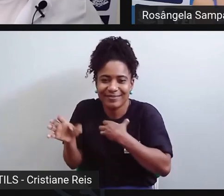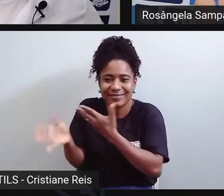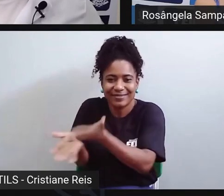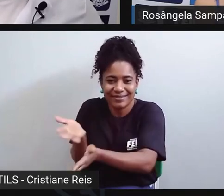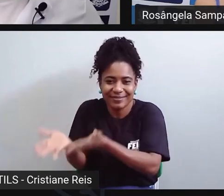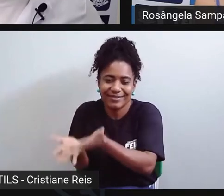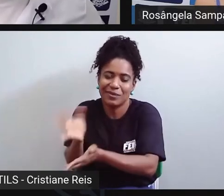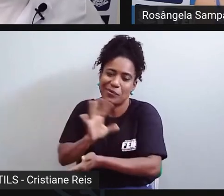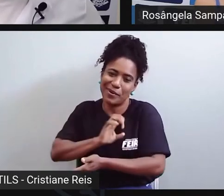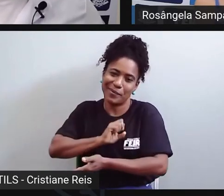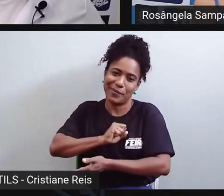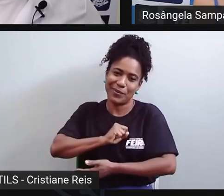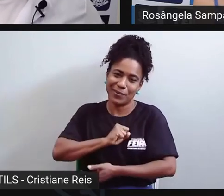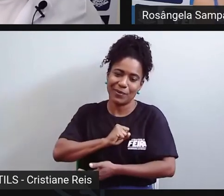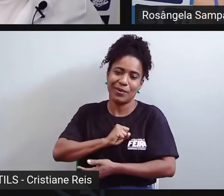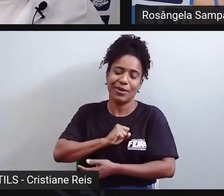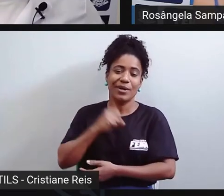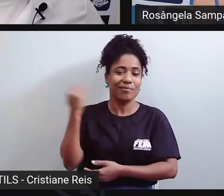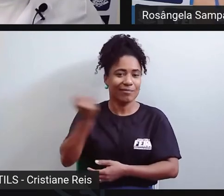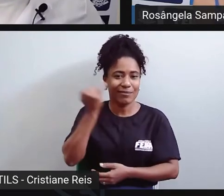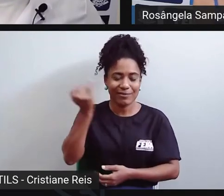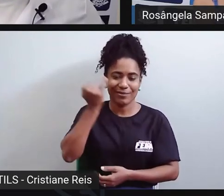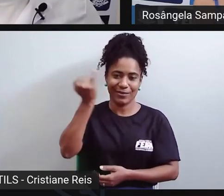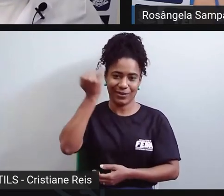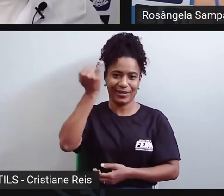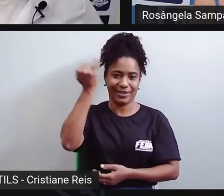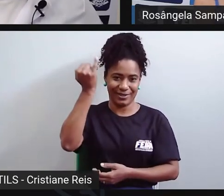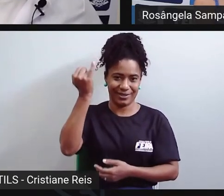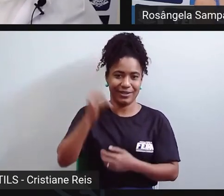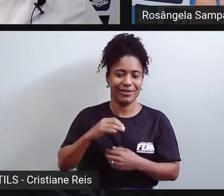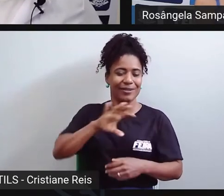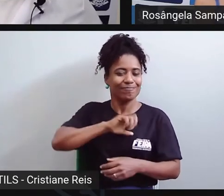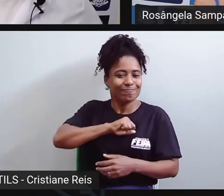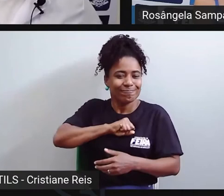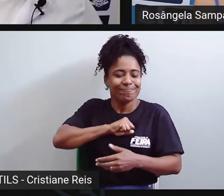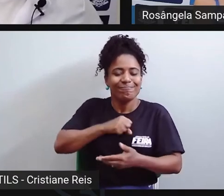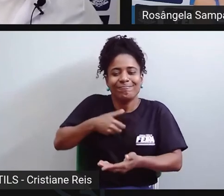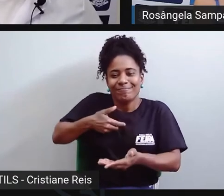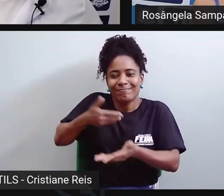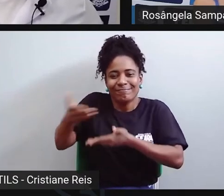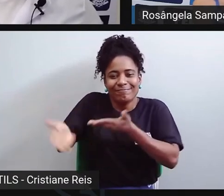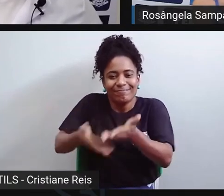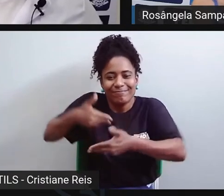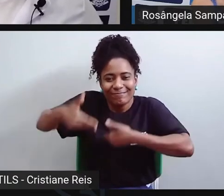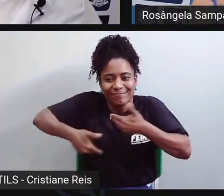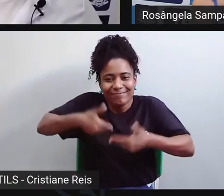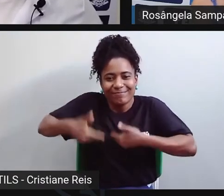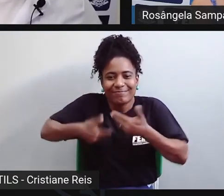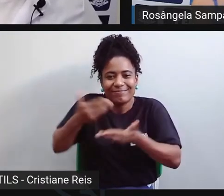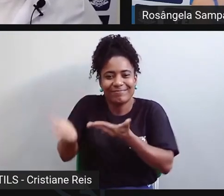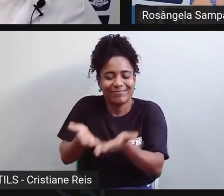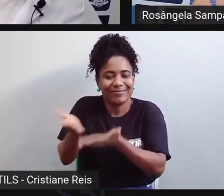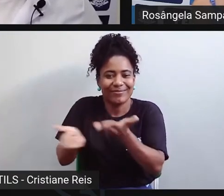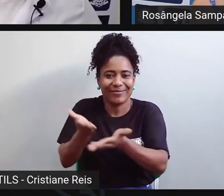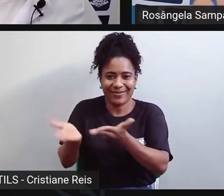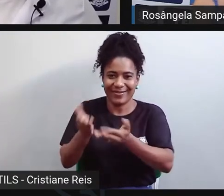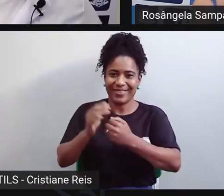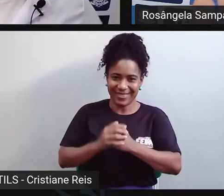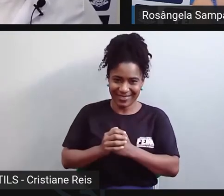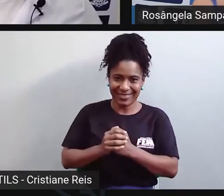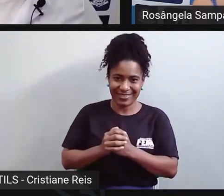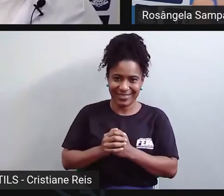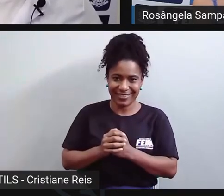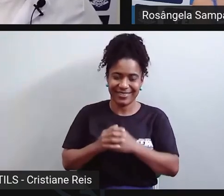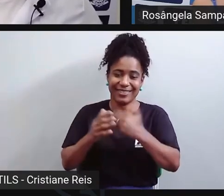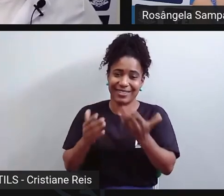nosso desenvolvimento. A gente precisa saber que a gente é importante para o outro. É o outro que diz o que nós somos. E se a